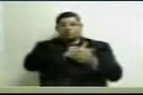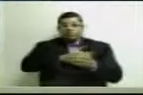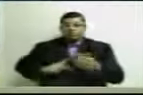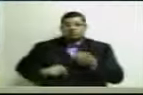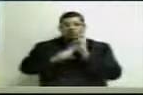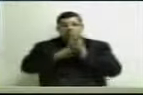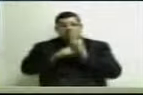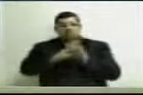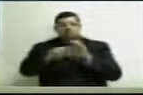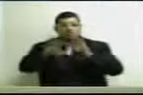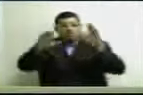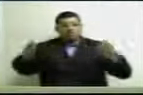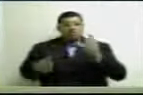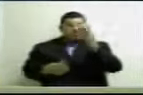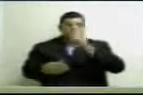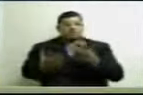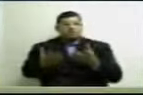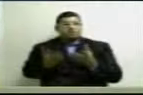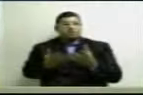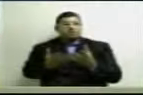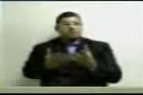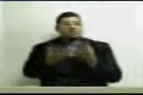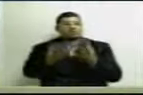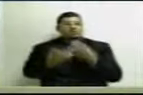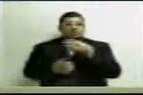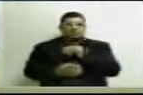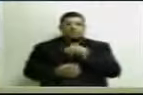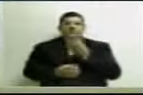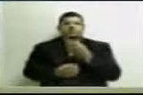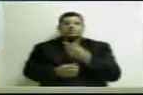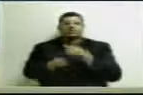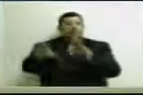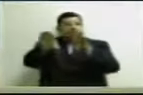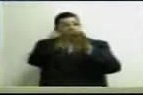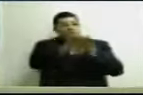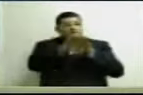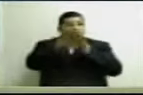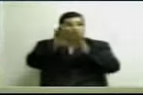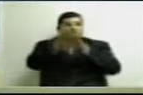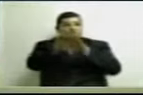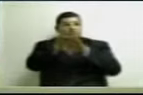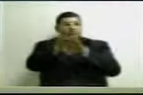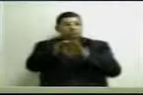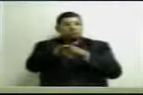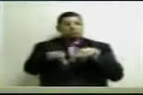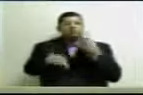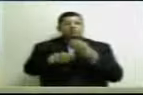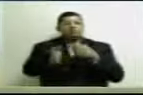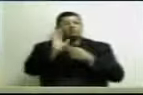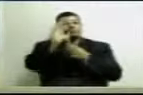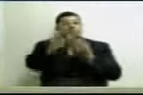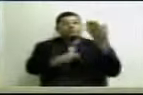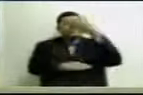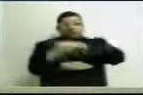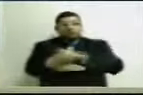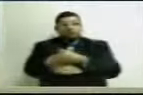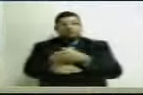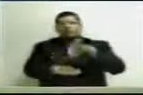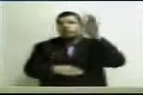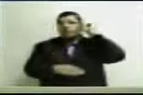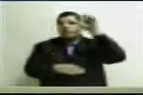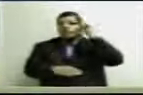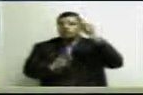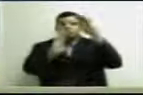presidência da Casa, à mesa diretora, no sentido de que da mesma forma que nos levou ao governador para